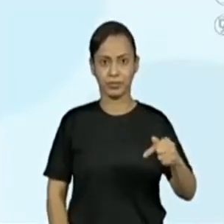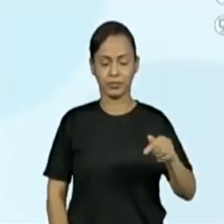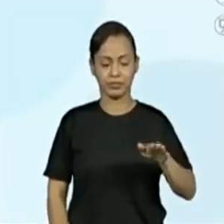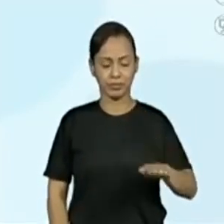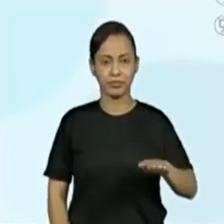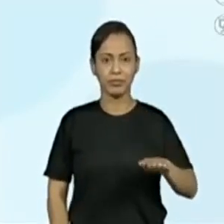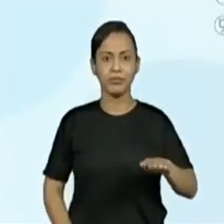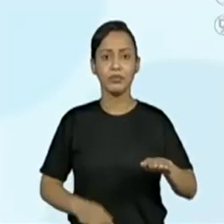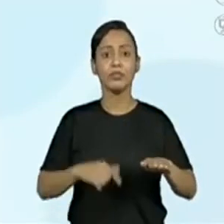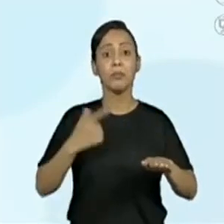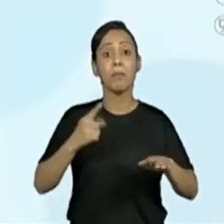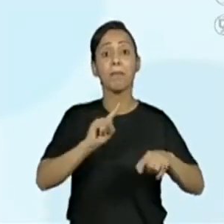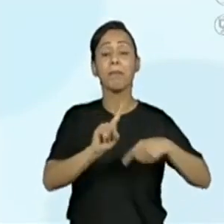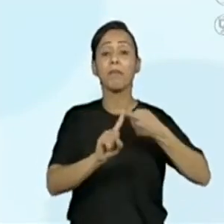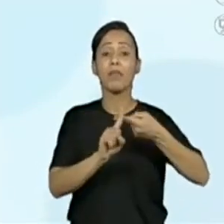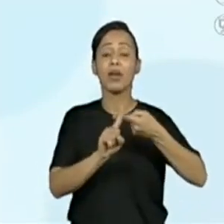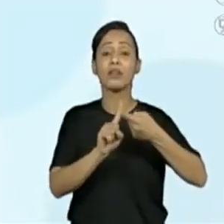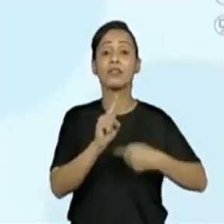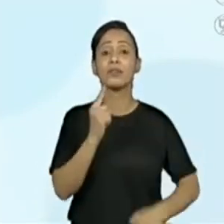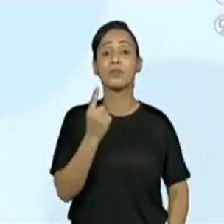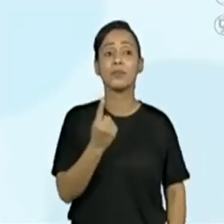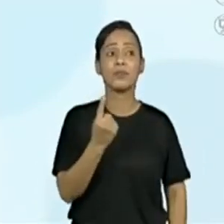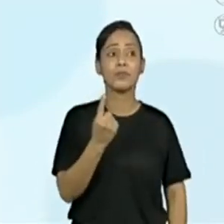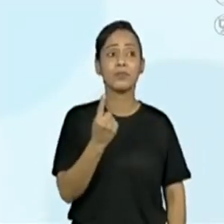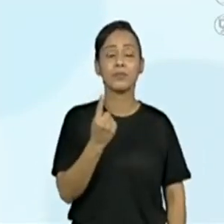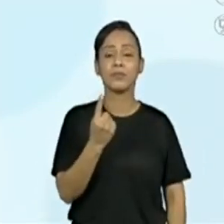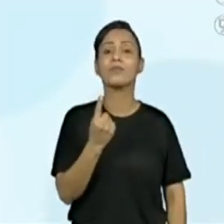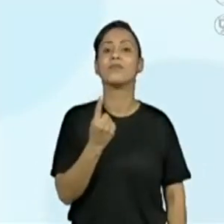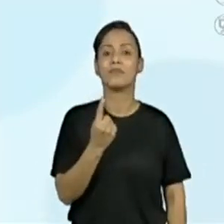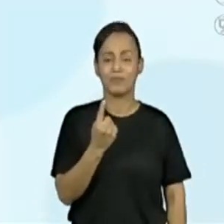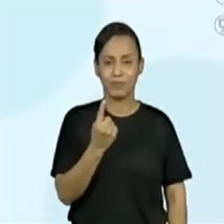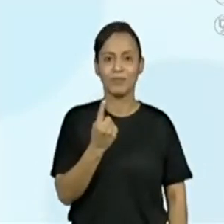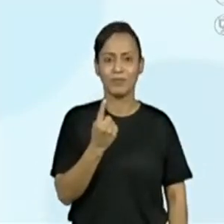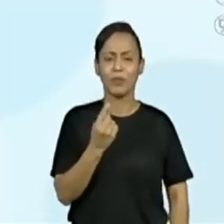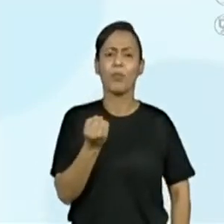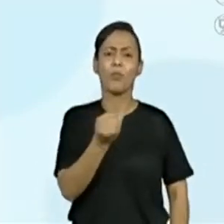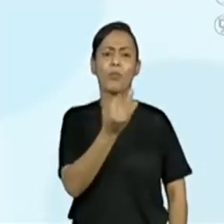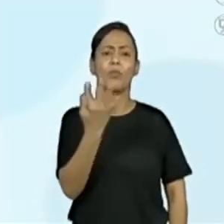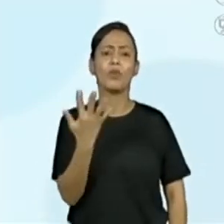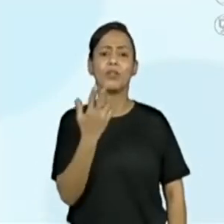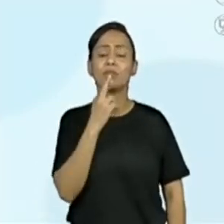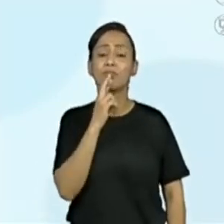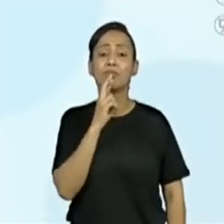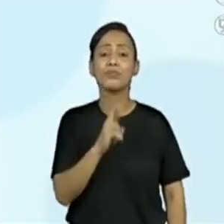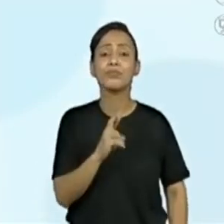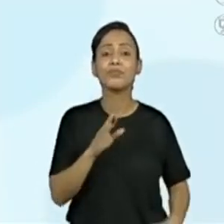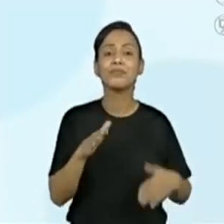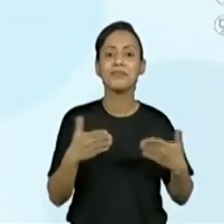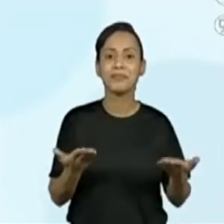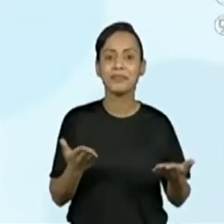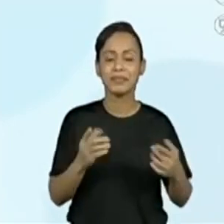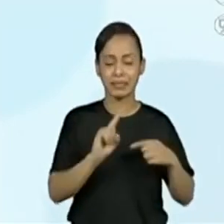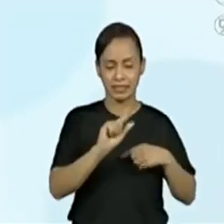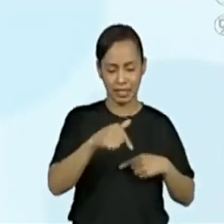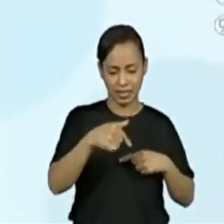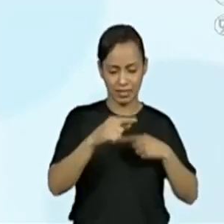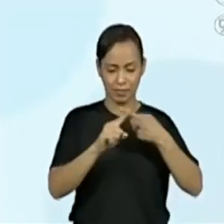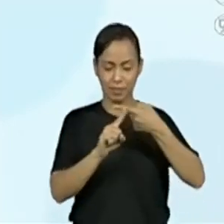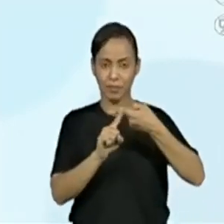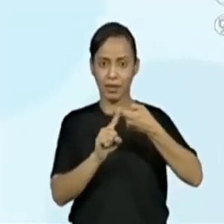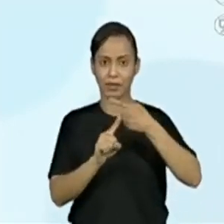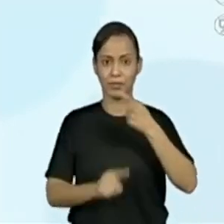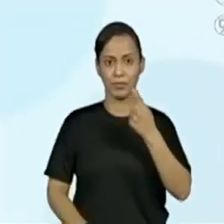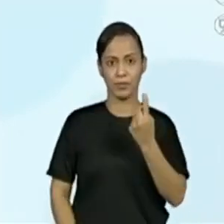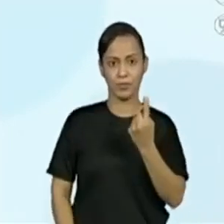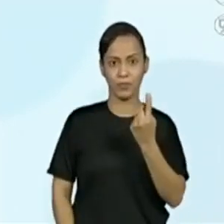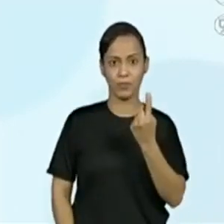mais uma vez, adicionar o número 1, porque a nossa sequência é de 1 em 1, não é? É de 1 em 1. Então, 7 mais 1 é igual